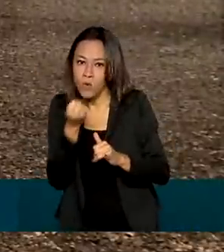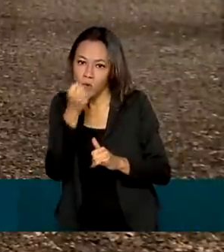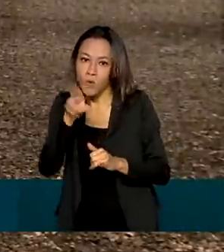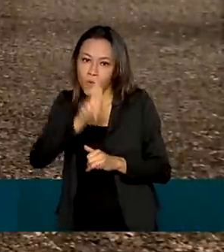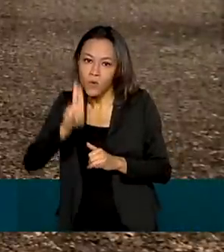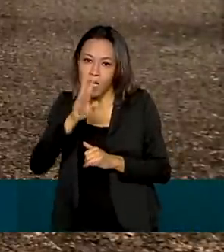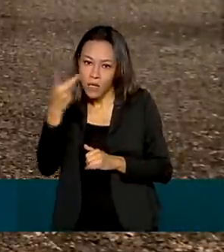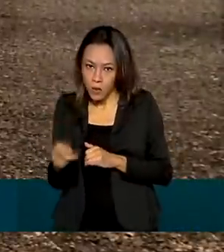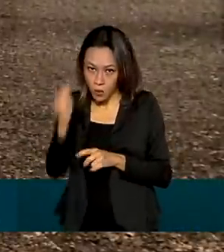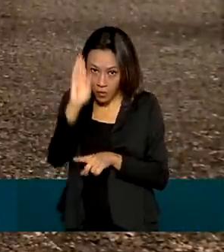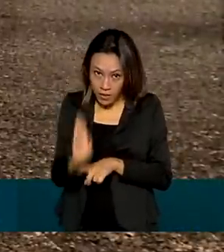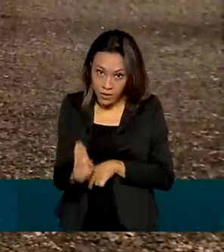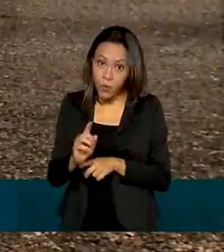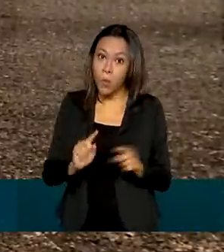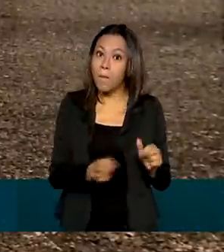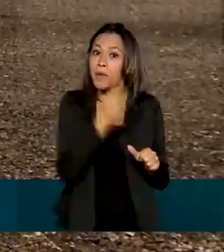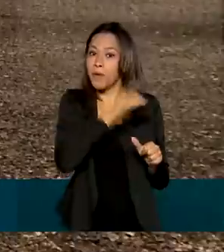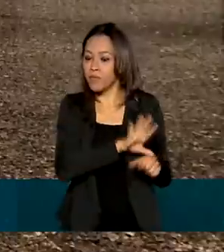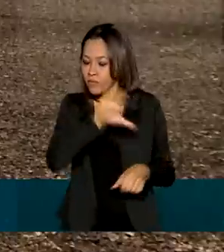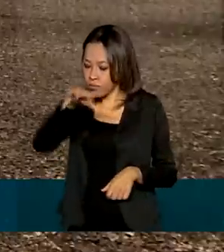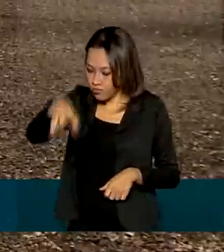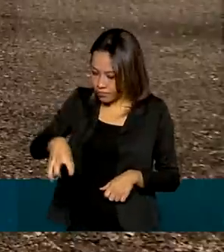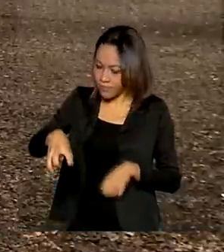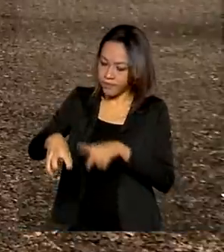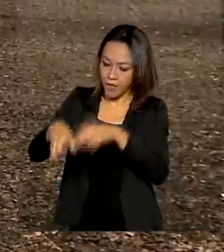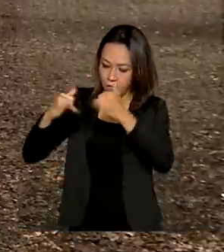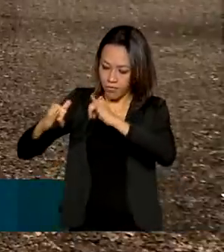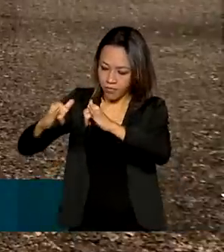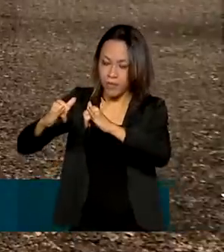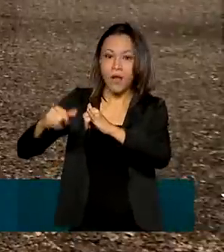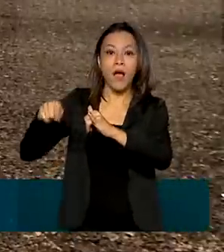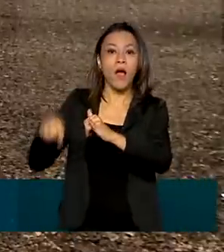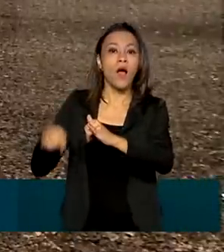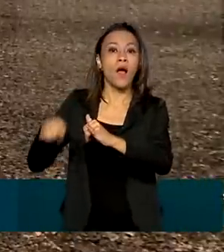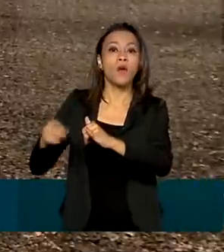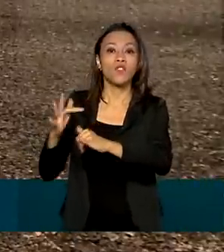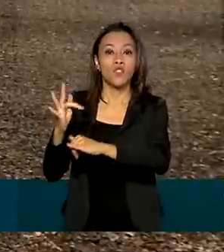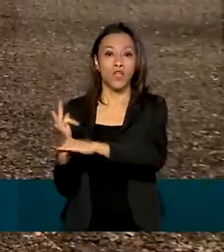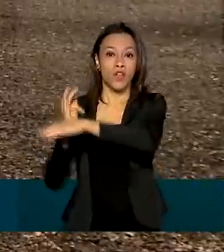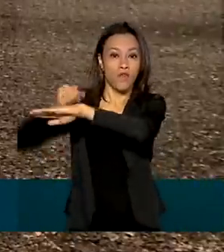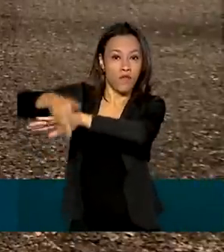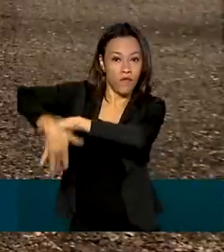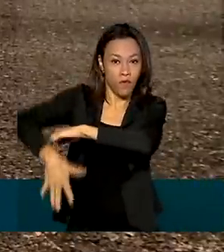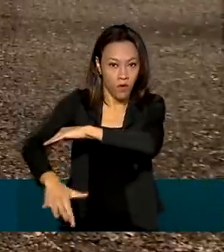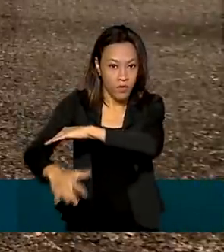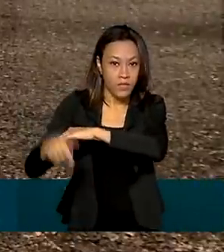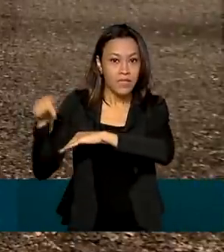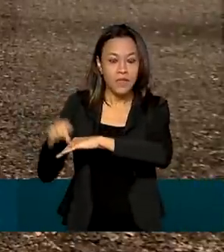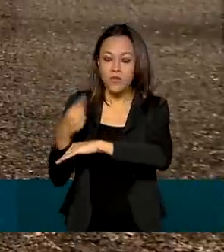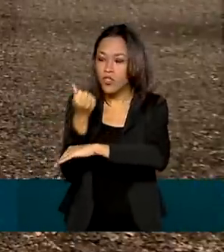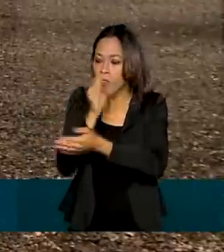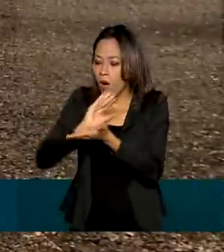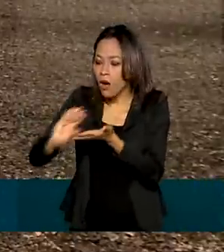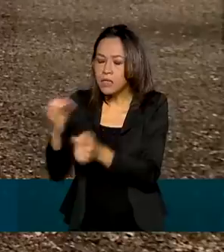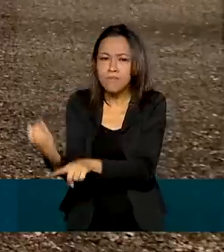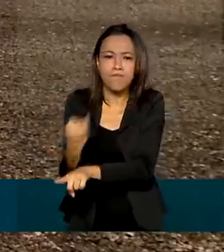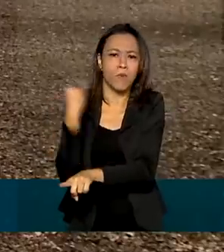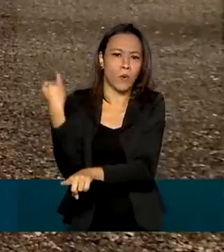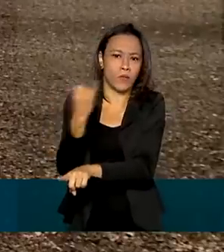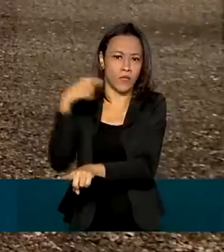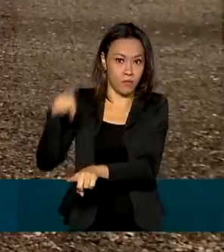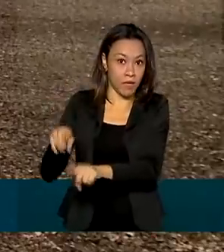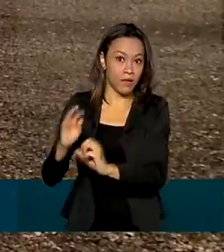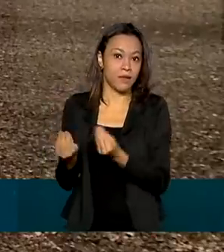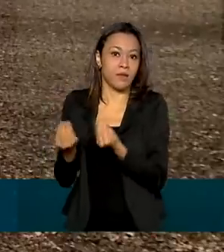passam aqui pela subestação de Furnas, em Foz do Iguaçu. Os investimentos são essenciais para garantir